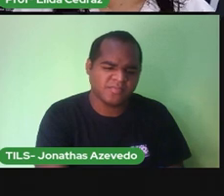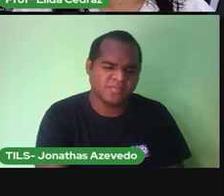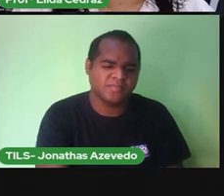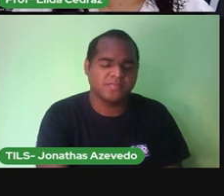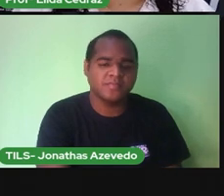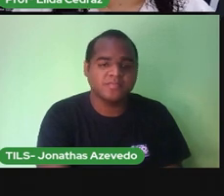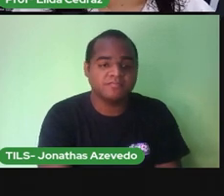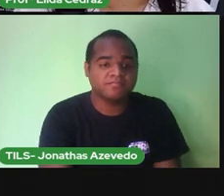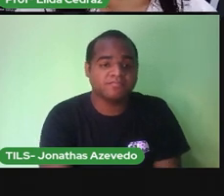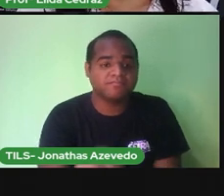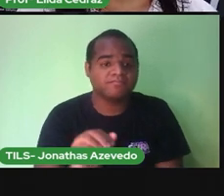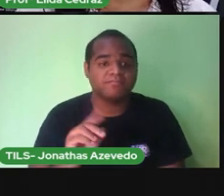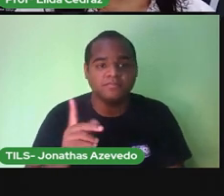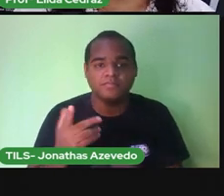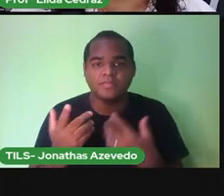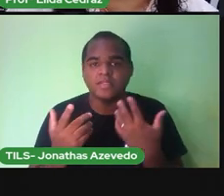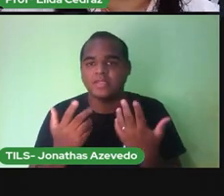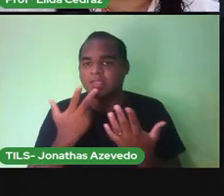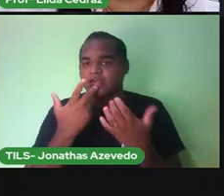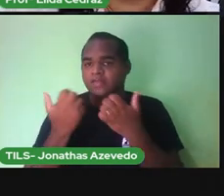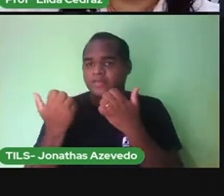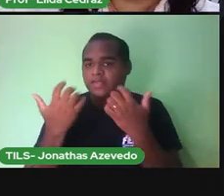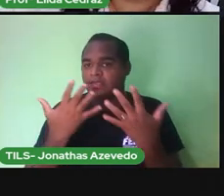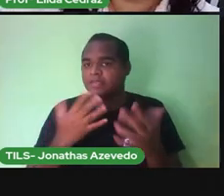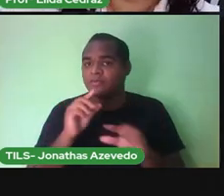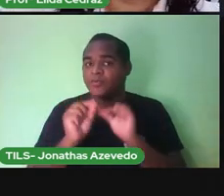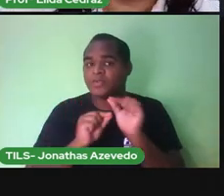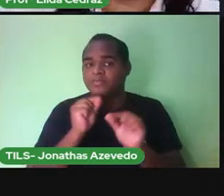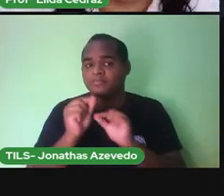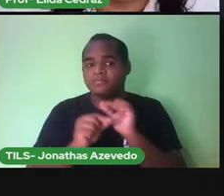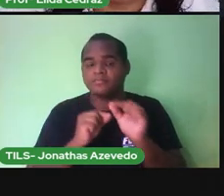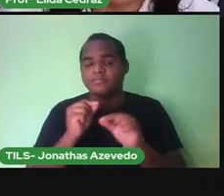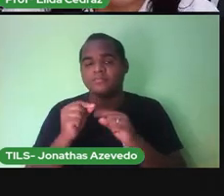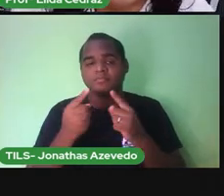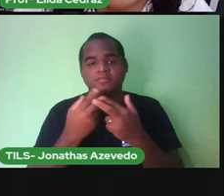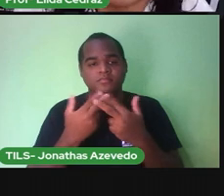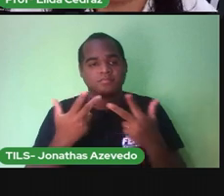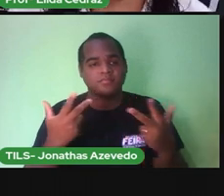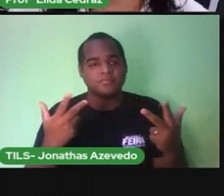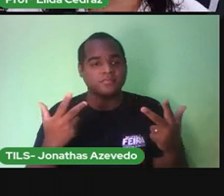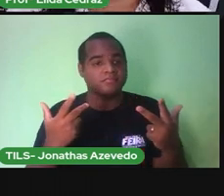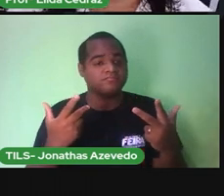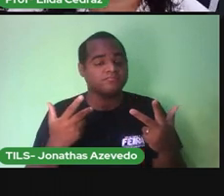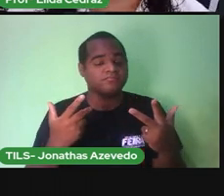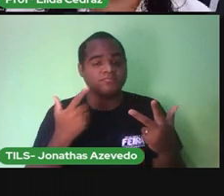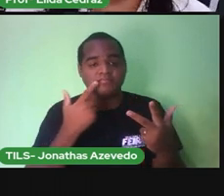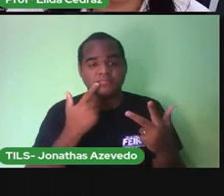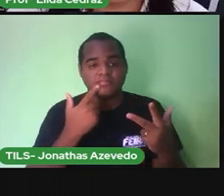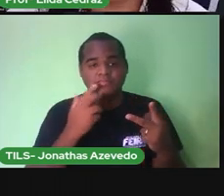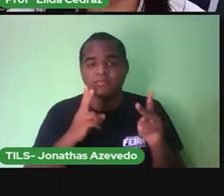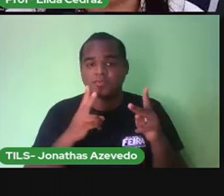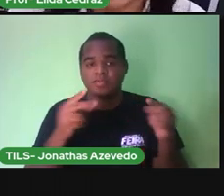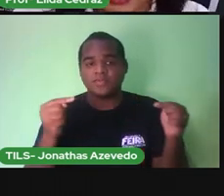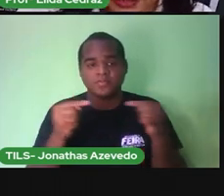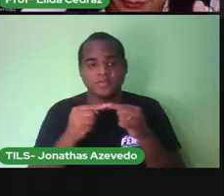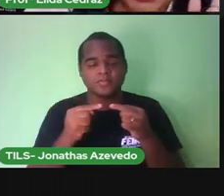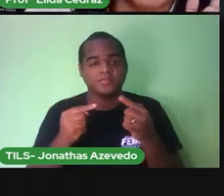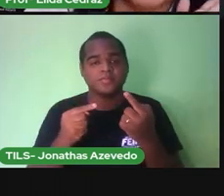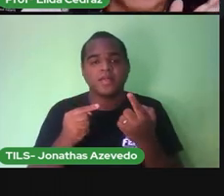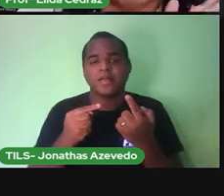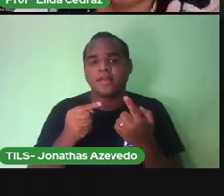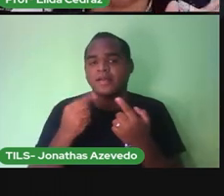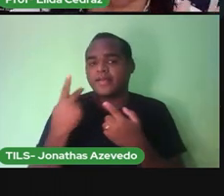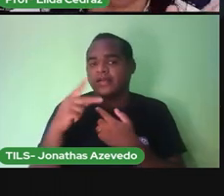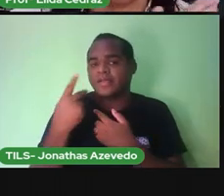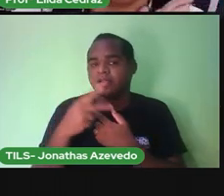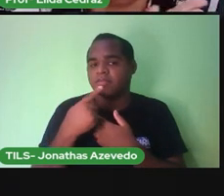disse a capivara. Enquanto isso, eu vou continuar uma soneca aqui em cima